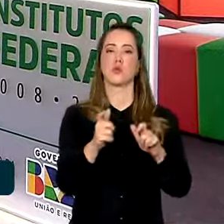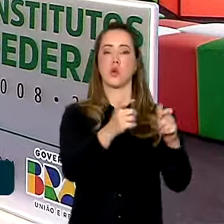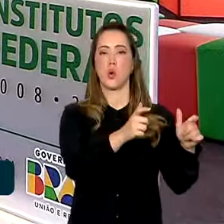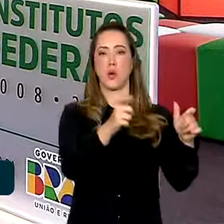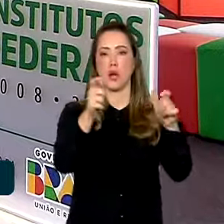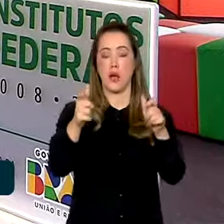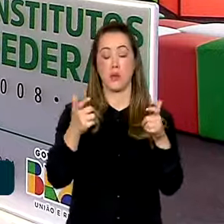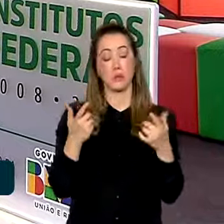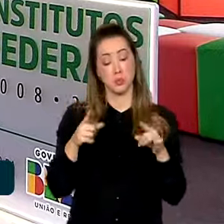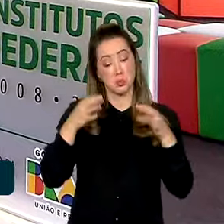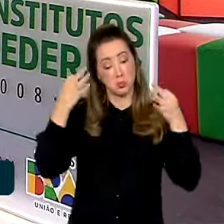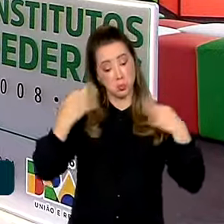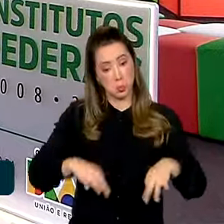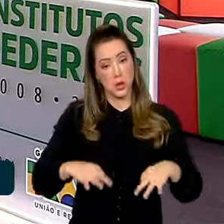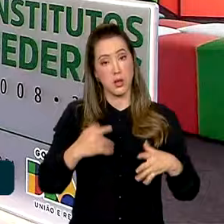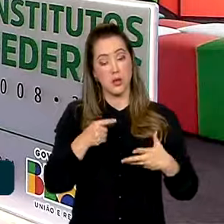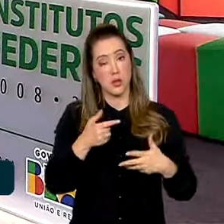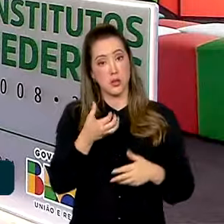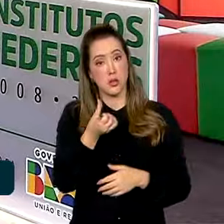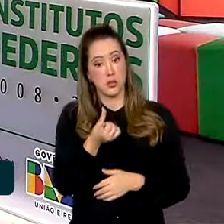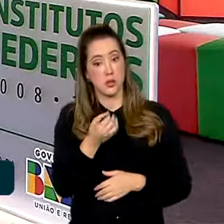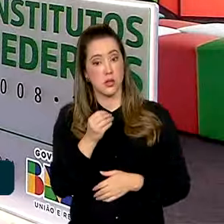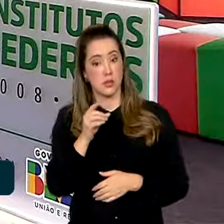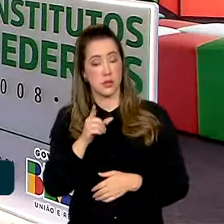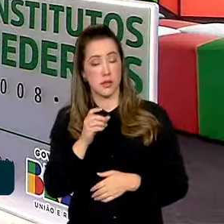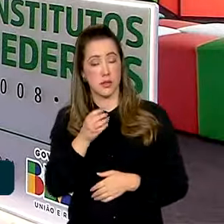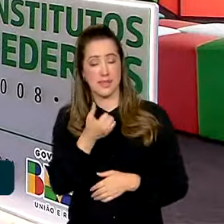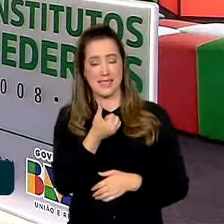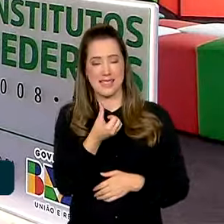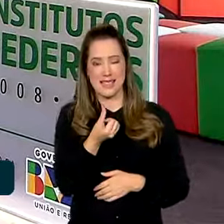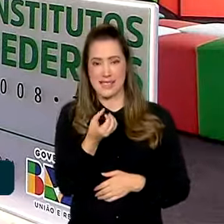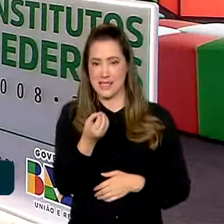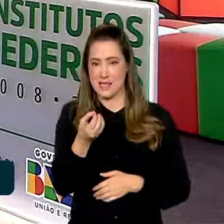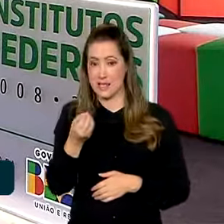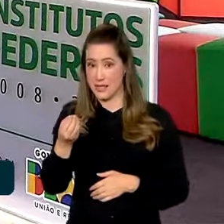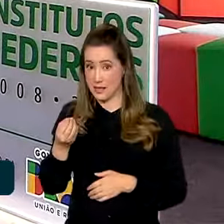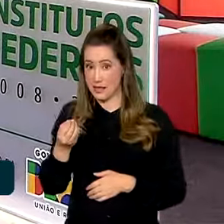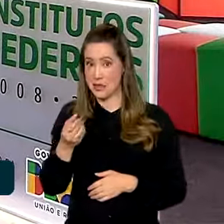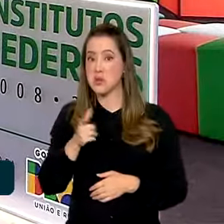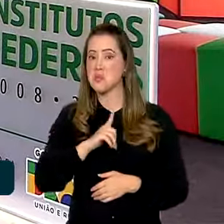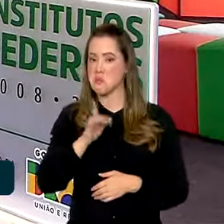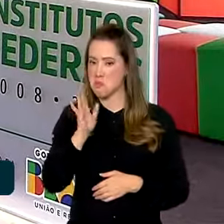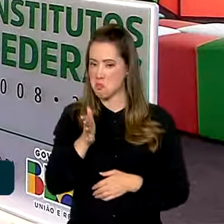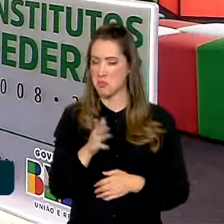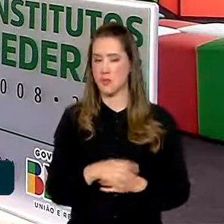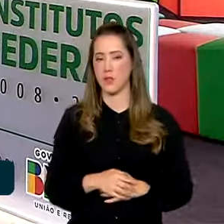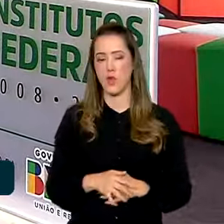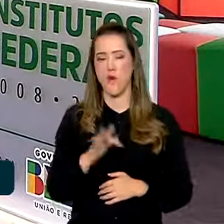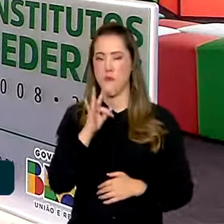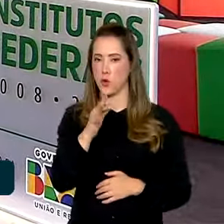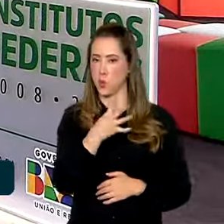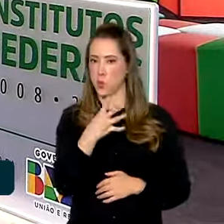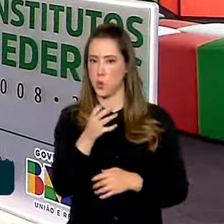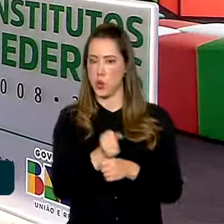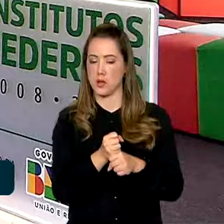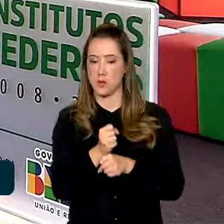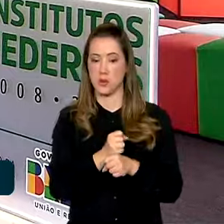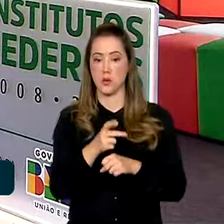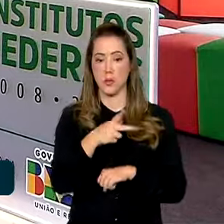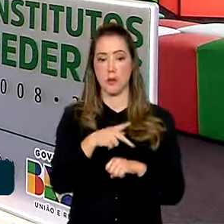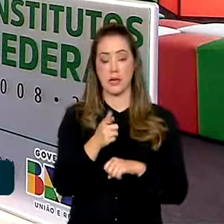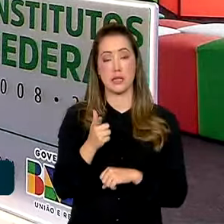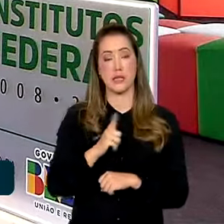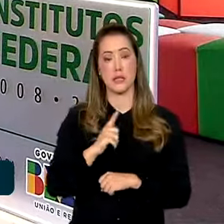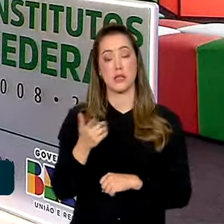e a consolidação das 600 já existentes. A meta é que nos próximos quatro anos o país